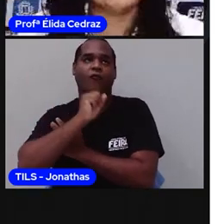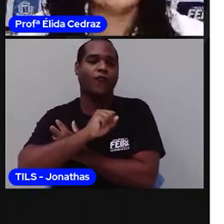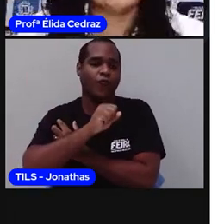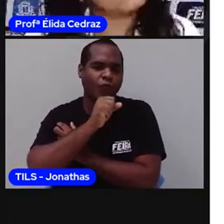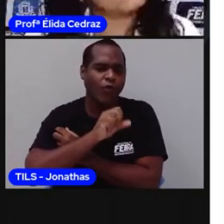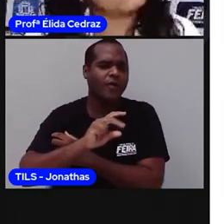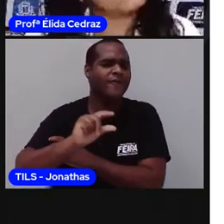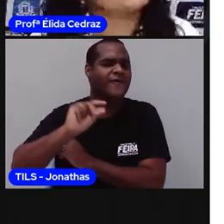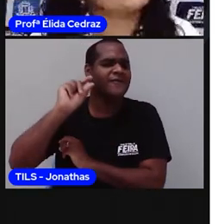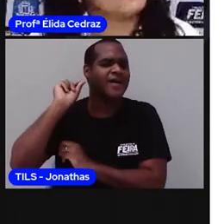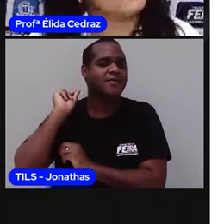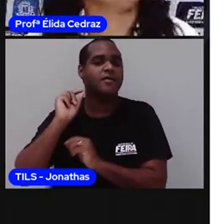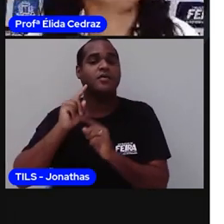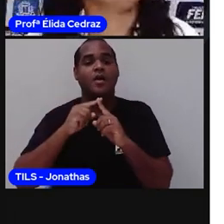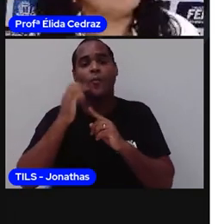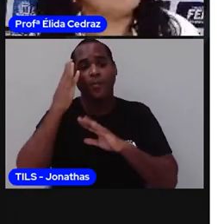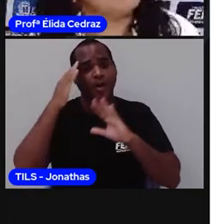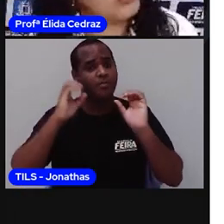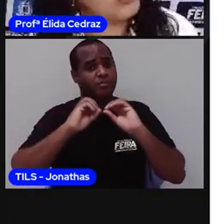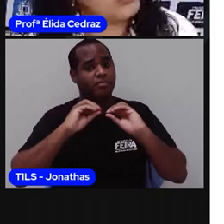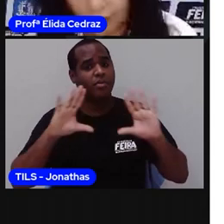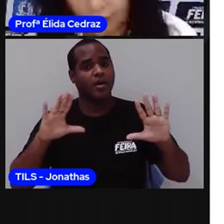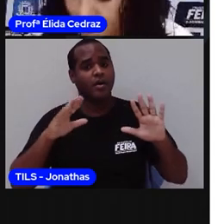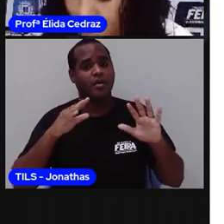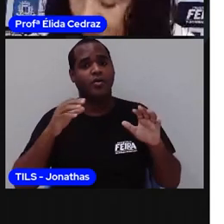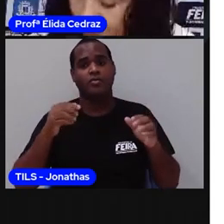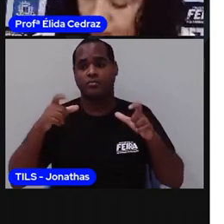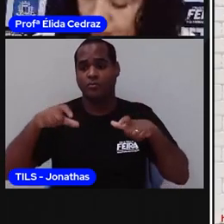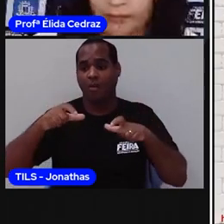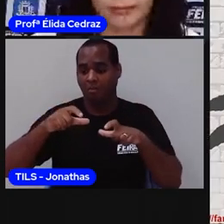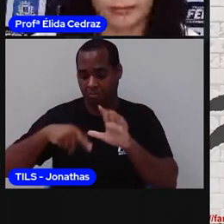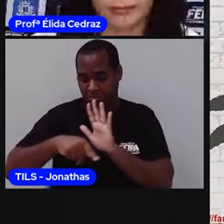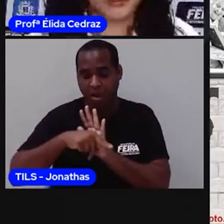e descobrir até de onde a gente veio.